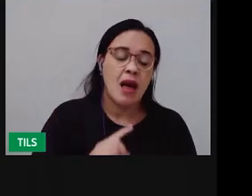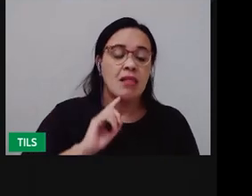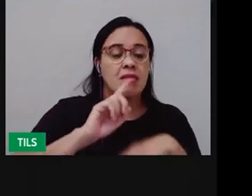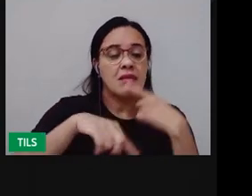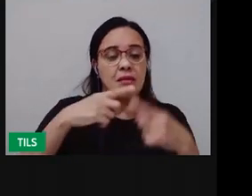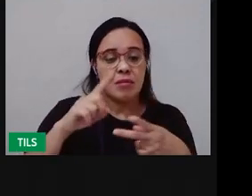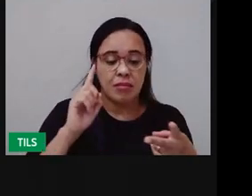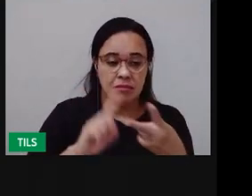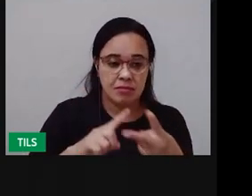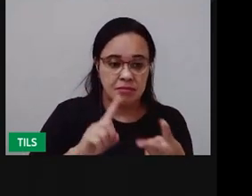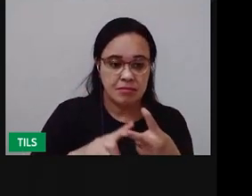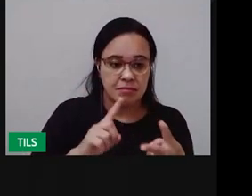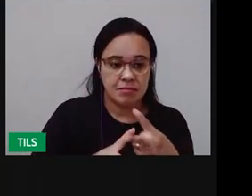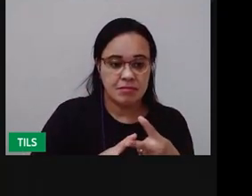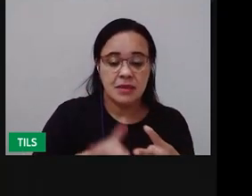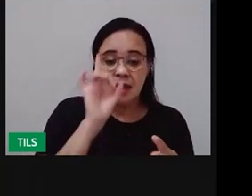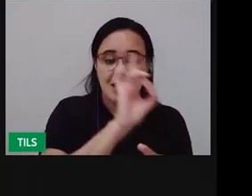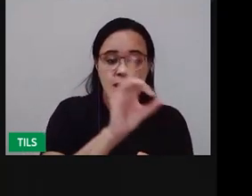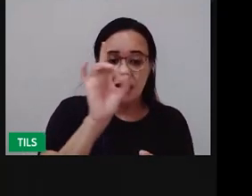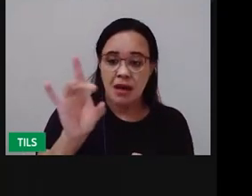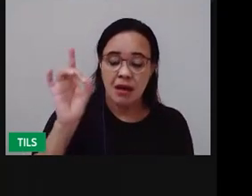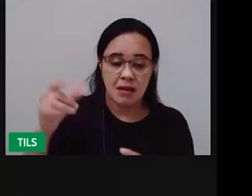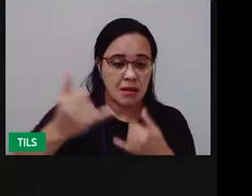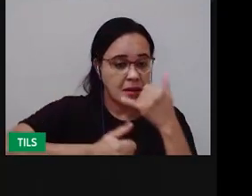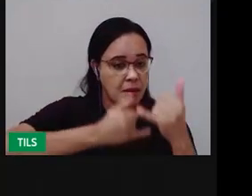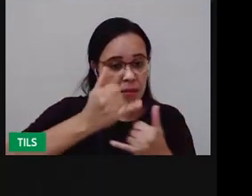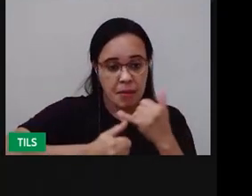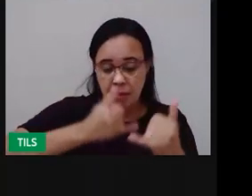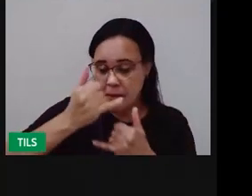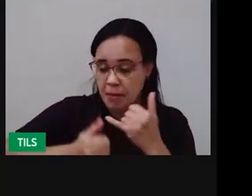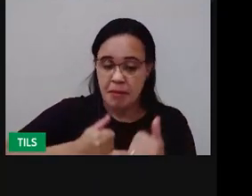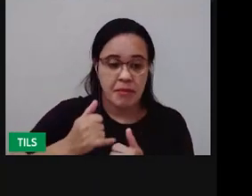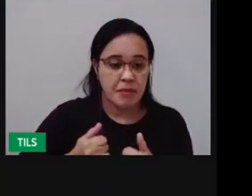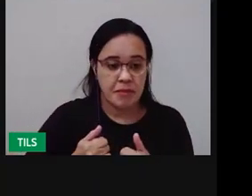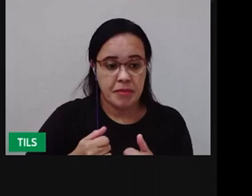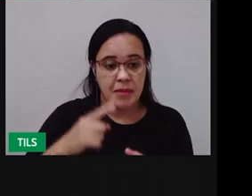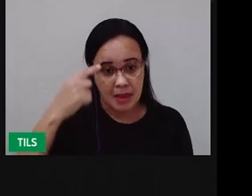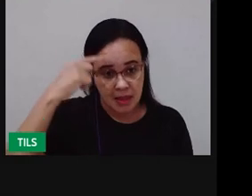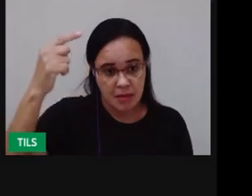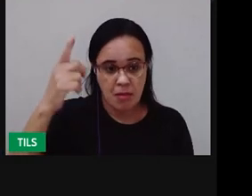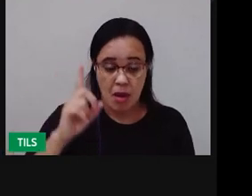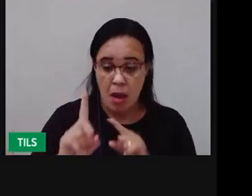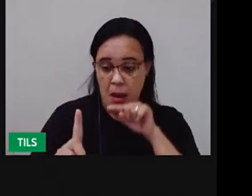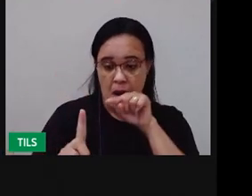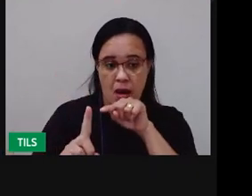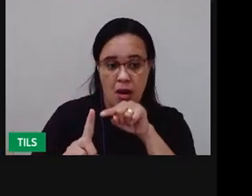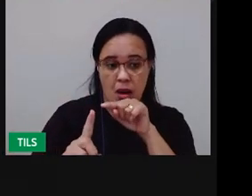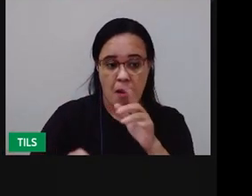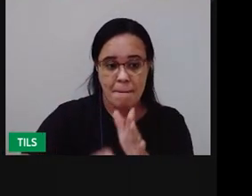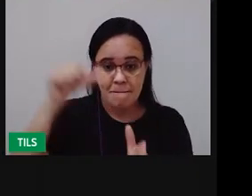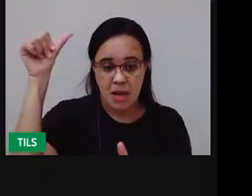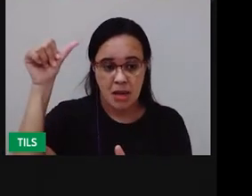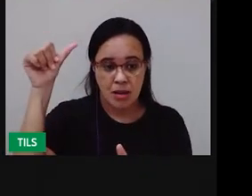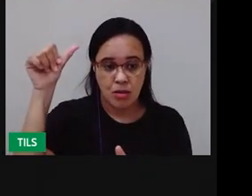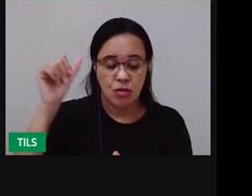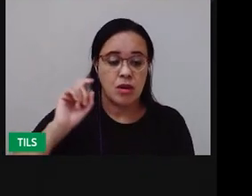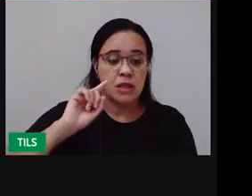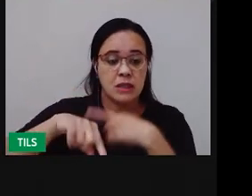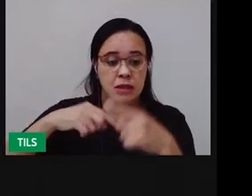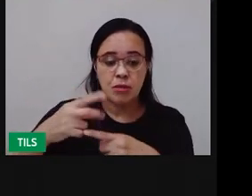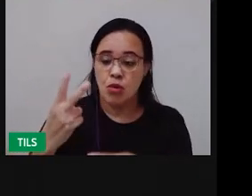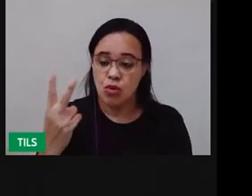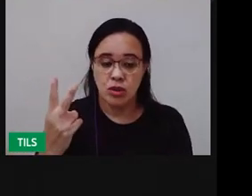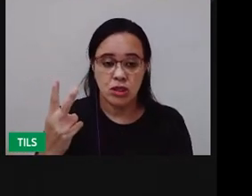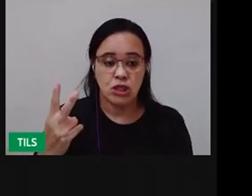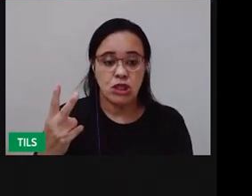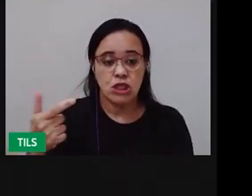Depois Cada jogador Quando chegar A sua vez Ele vai ficar ali Na frente do desenho Da amarelinha